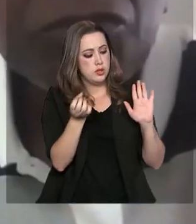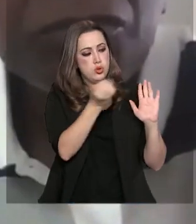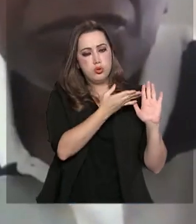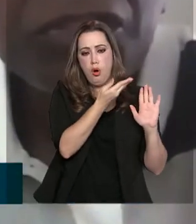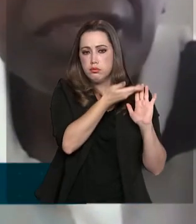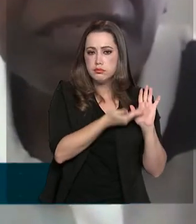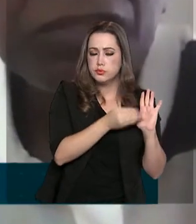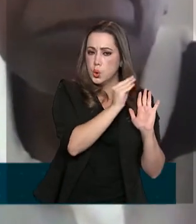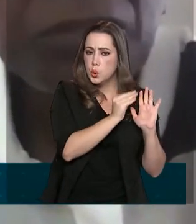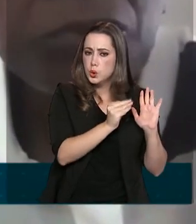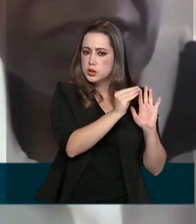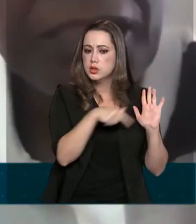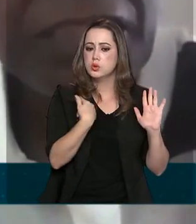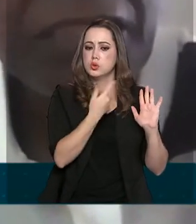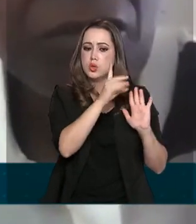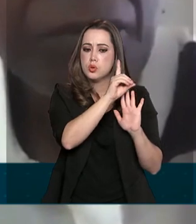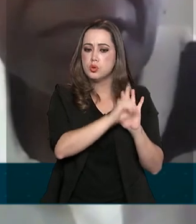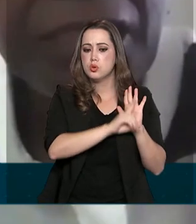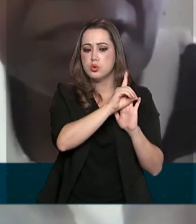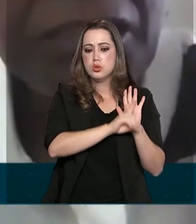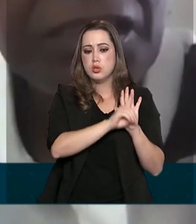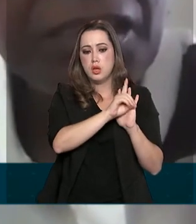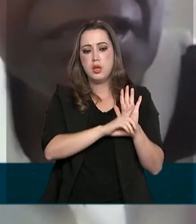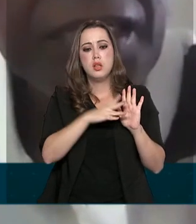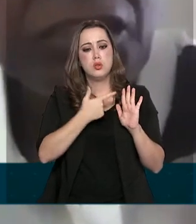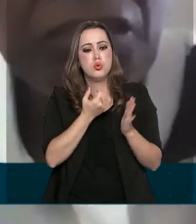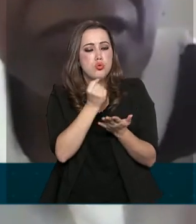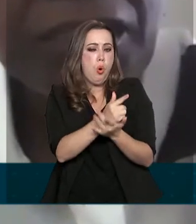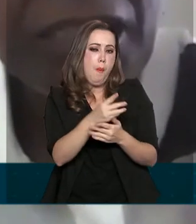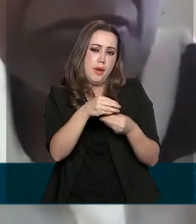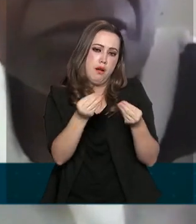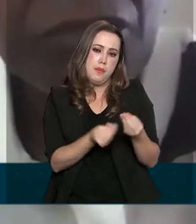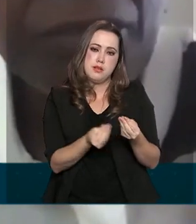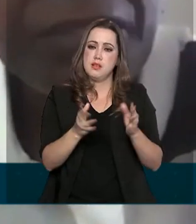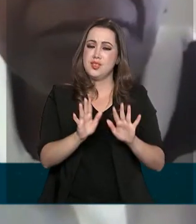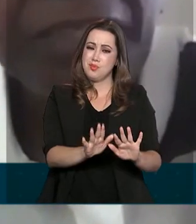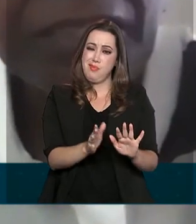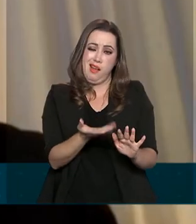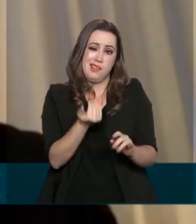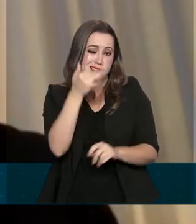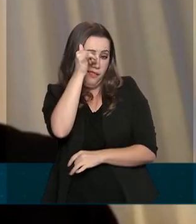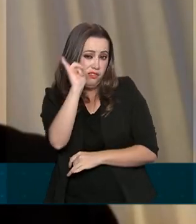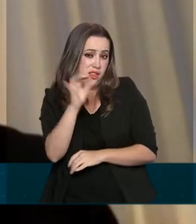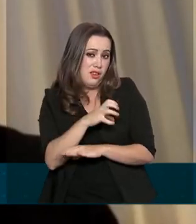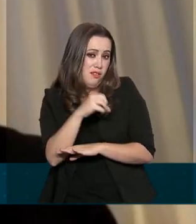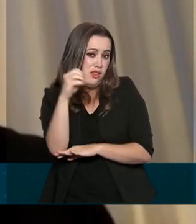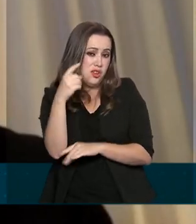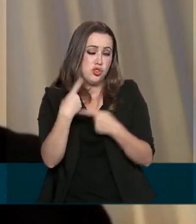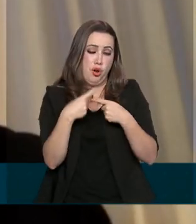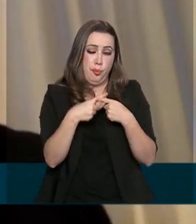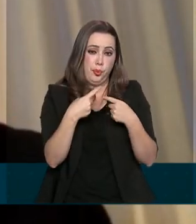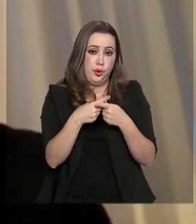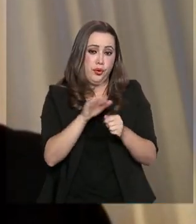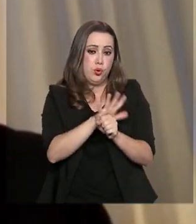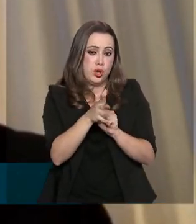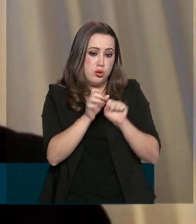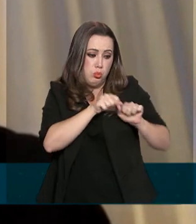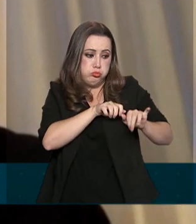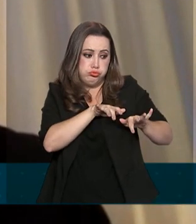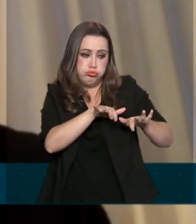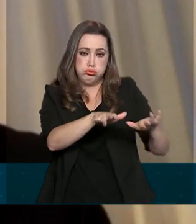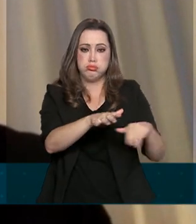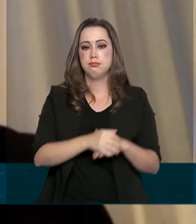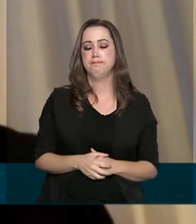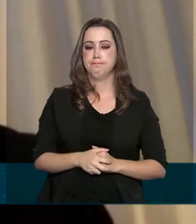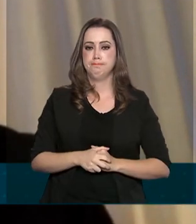preservando os direitos da pessoa que adquire uma passagem e que deixa de viajar em função da pandemia. Todas essas alterações foram no